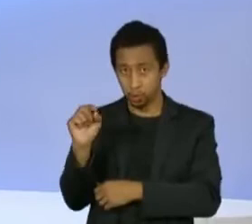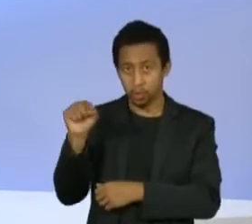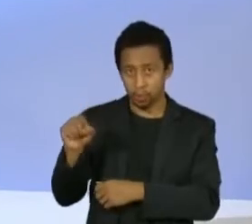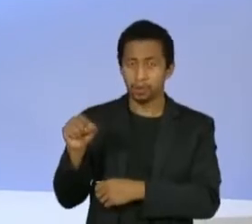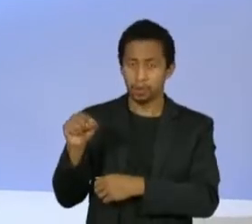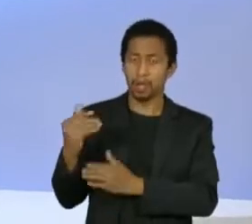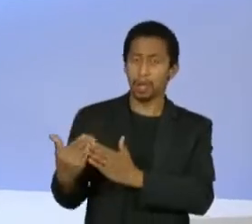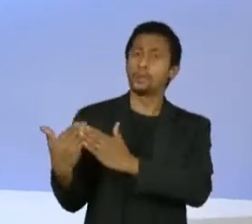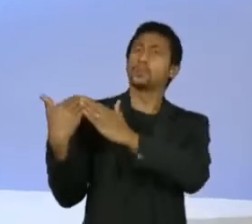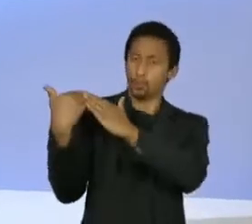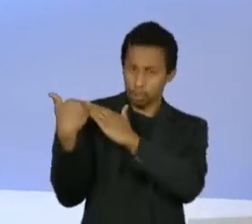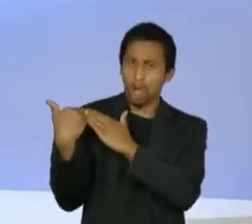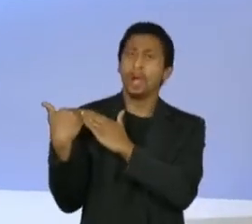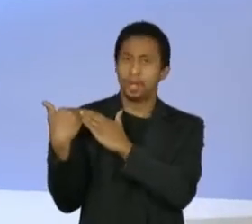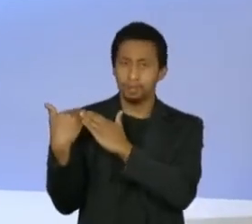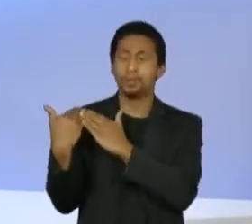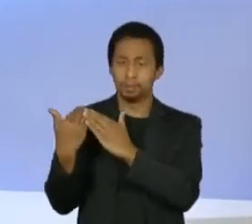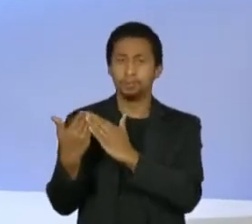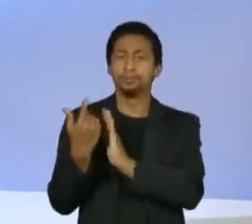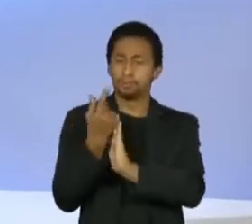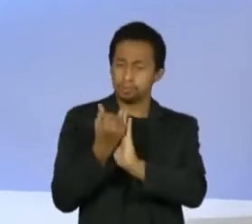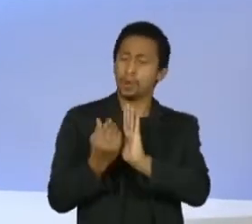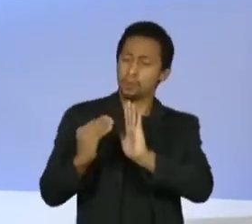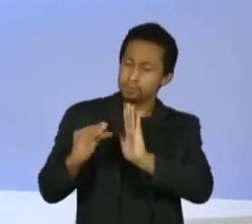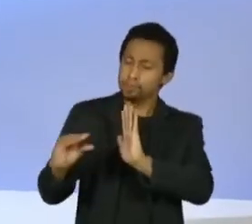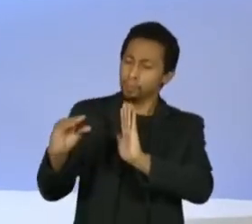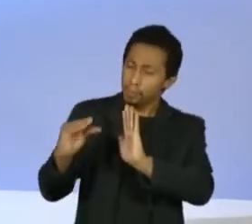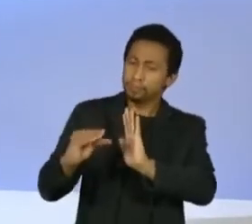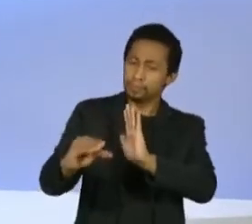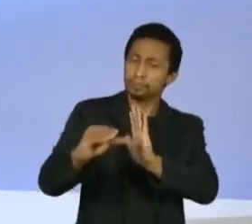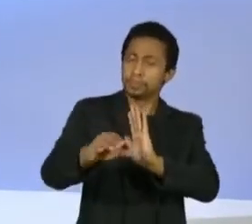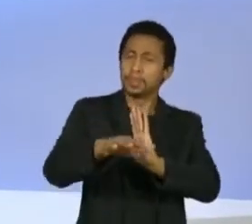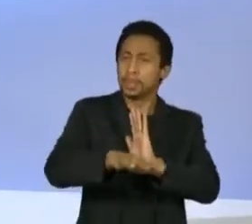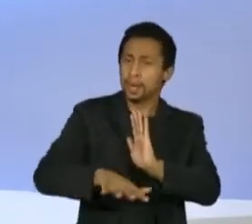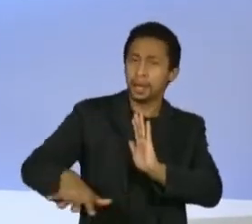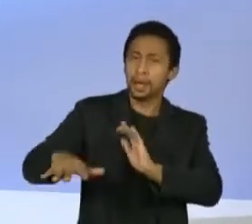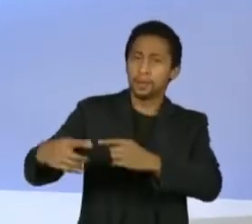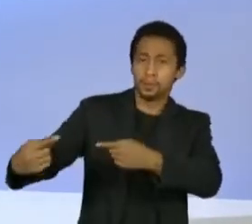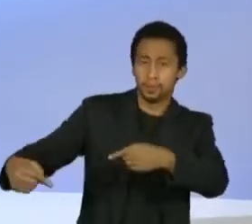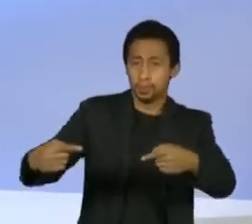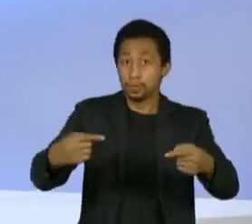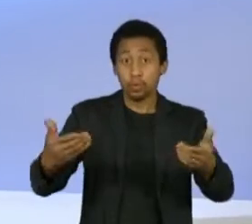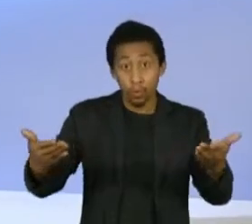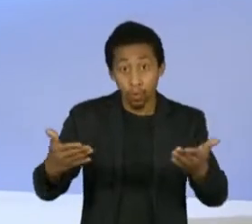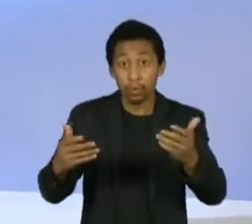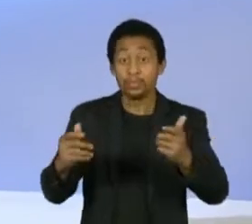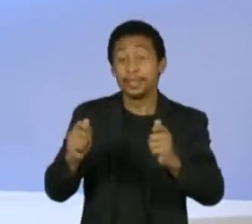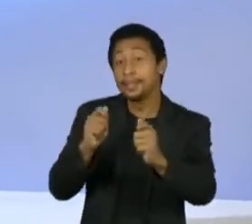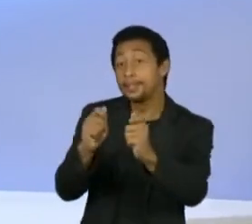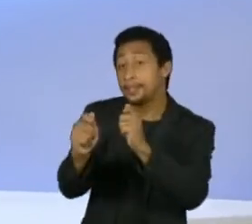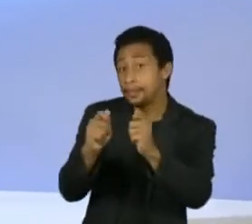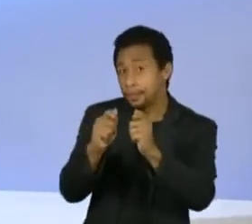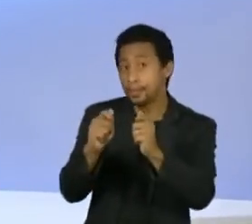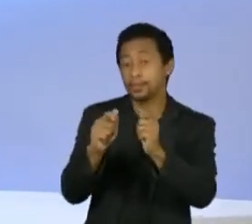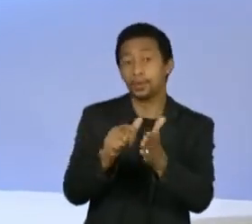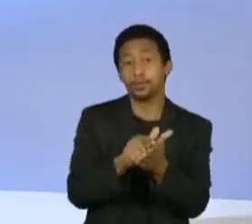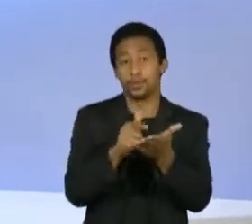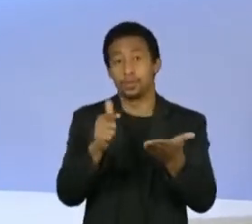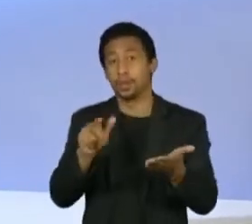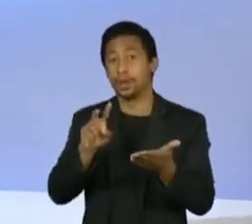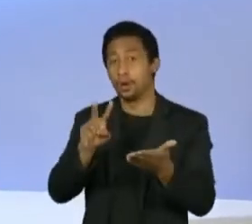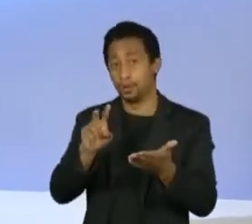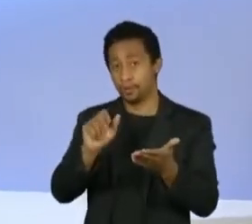recursos em áreas que são muito ligadas à política, hoje numa entrevista ao valor, ele disse que em